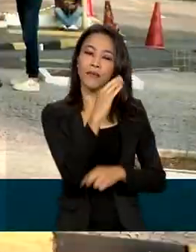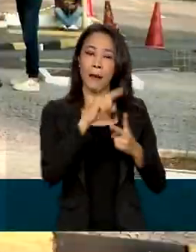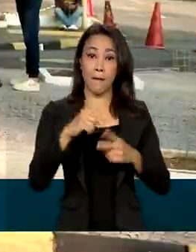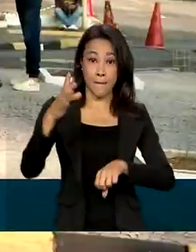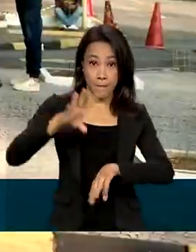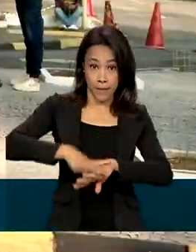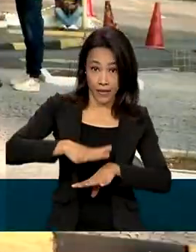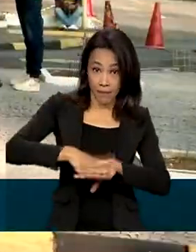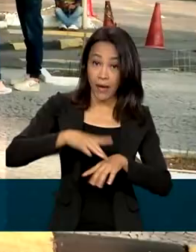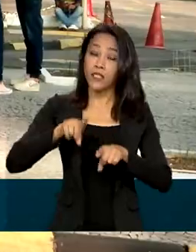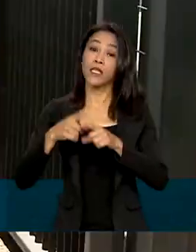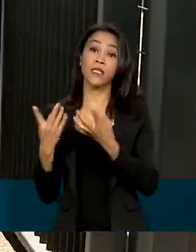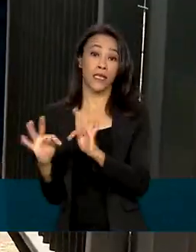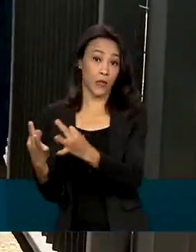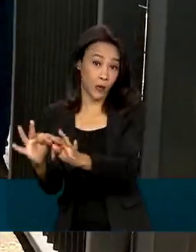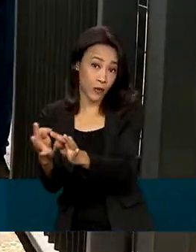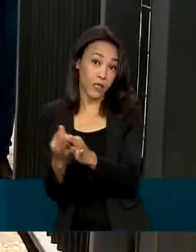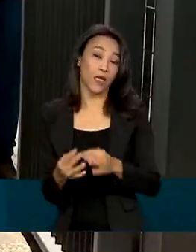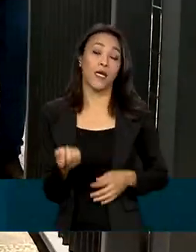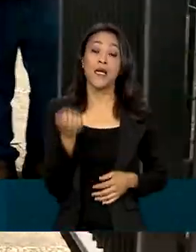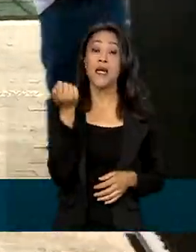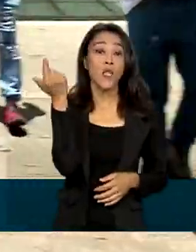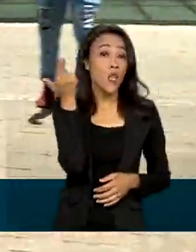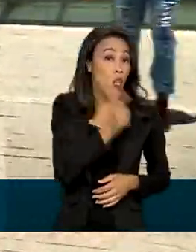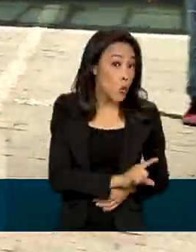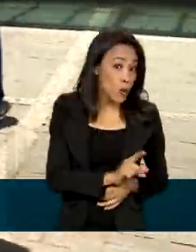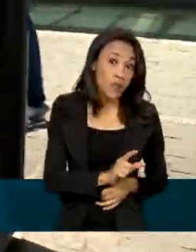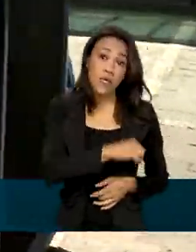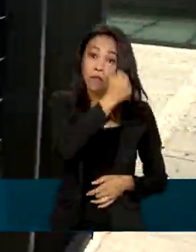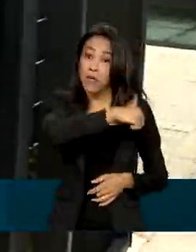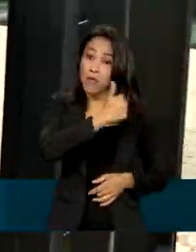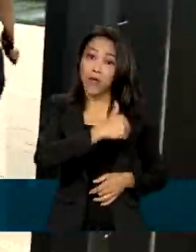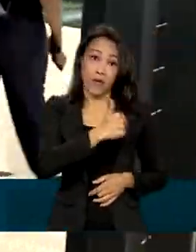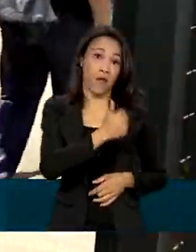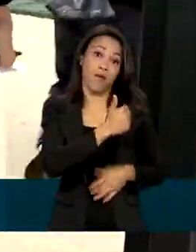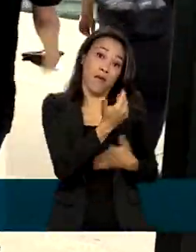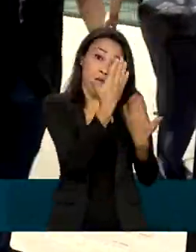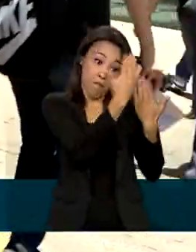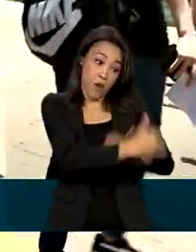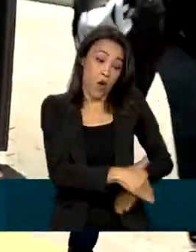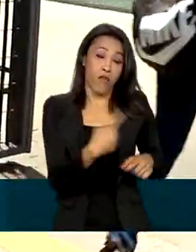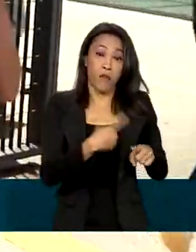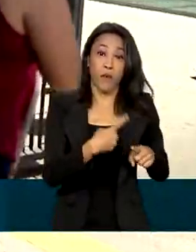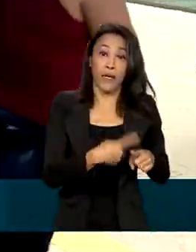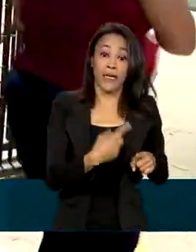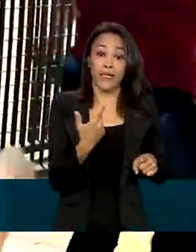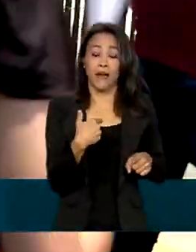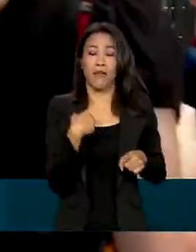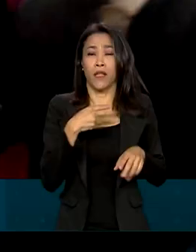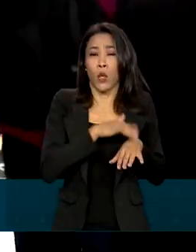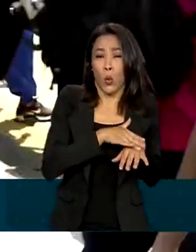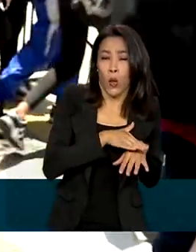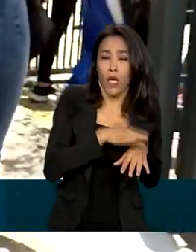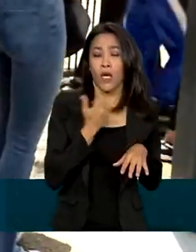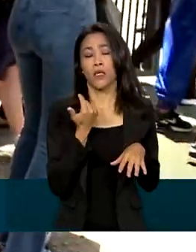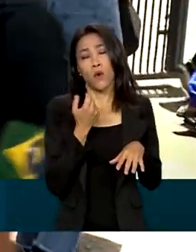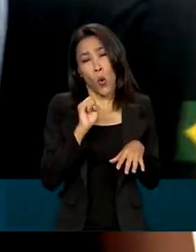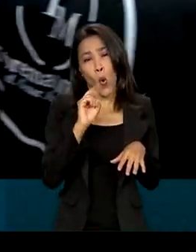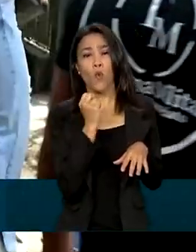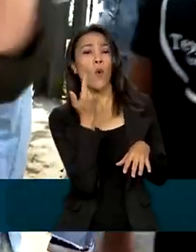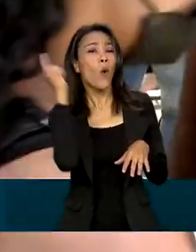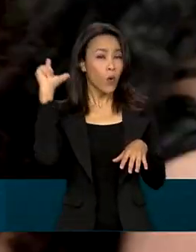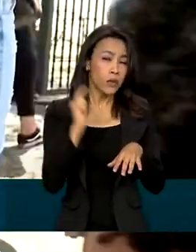matemática e suas tecnologias. Quem não conseguiu participar da primeira fase porque estava com covid-19 ou outra doença